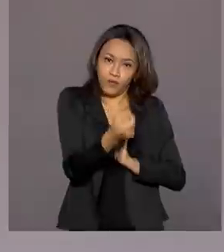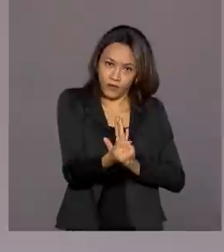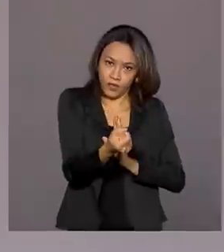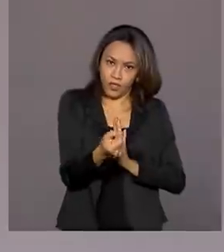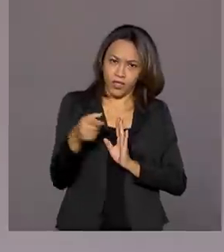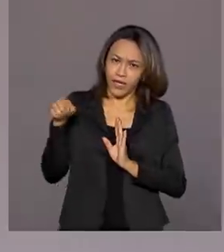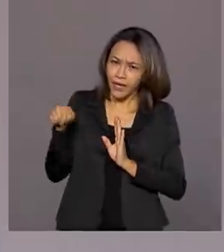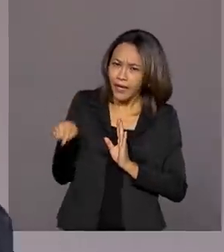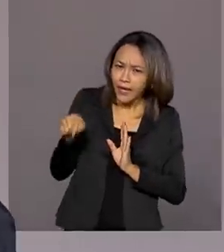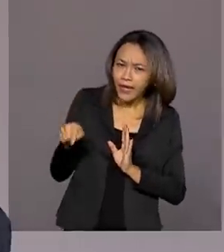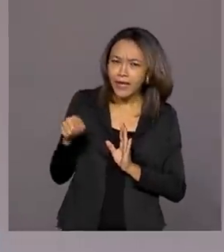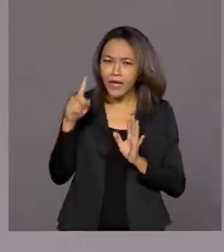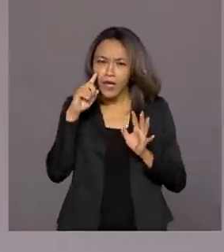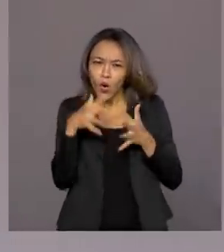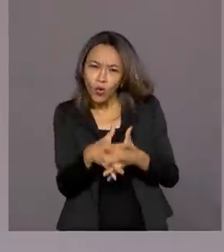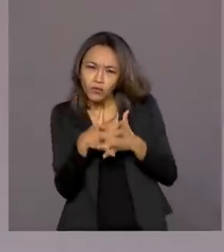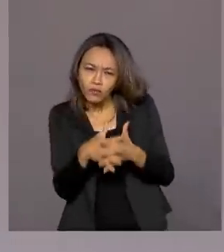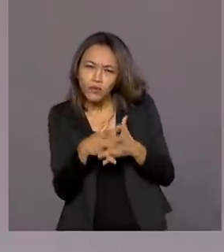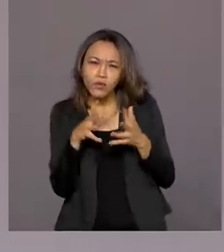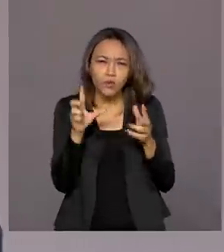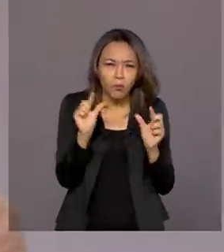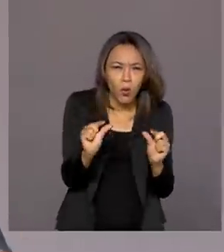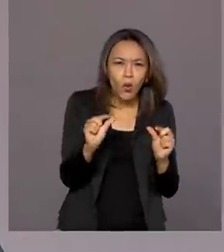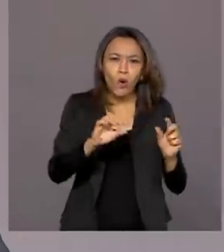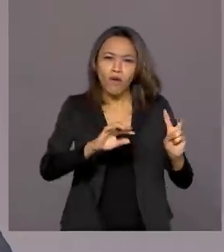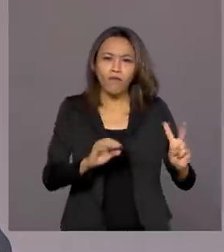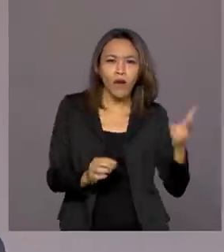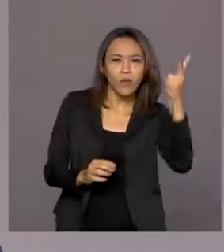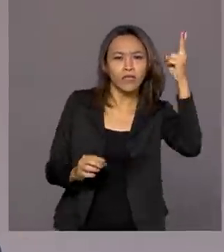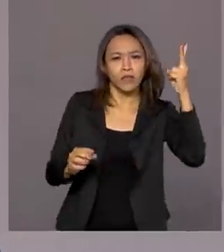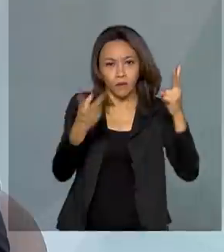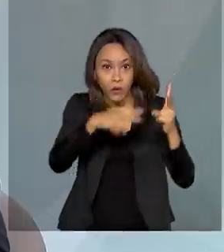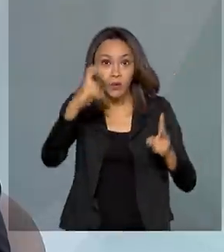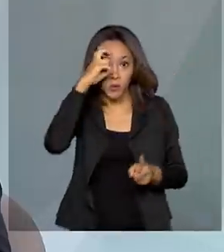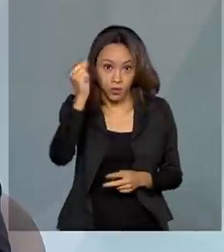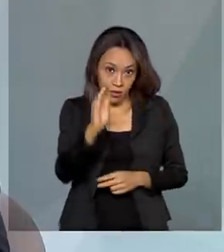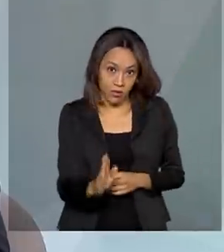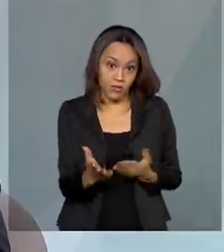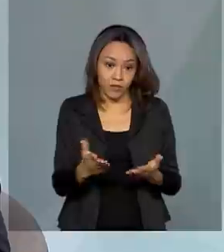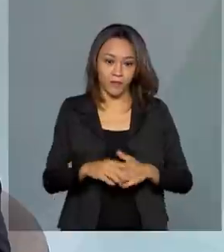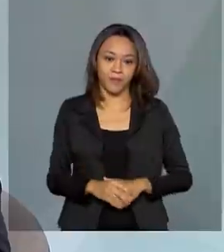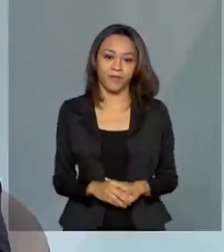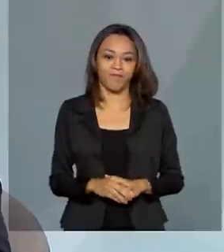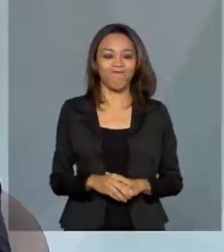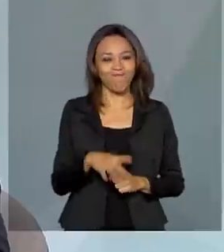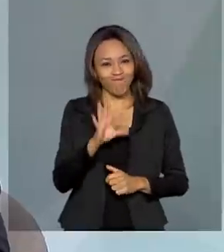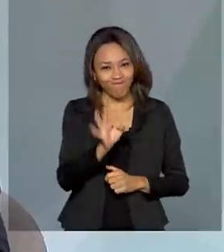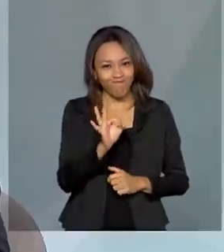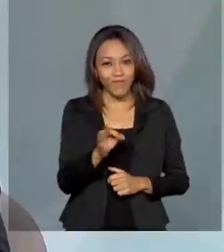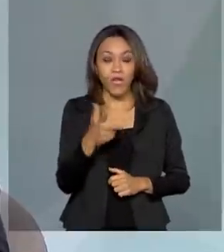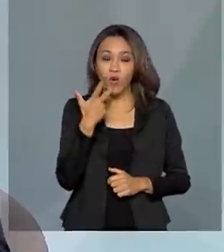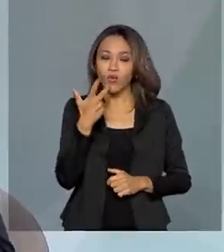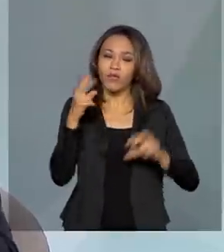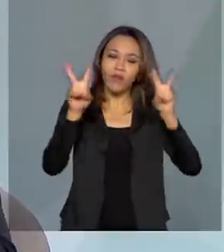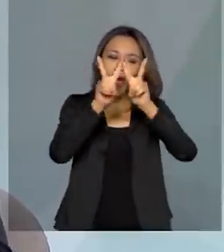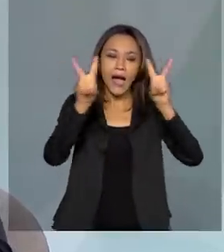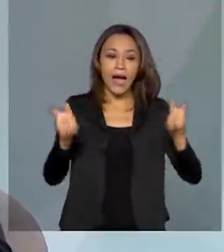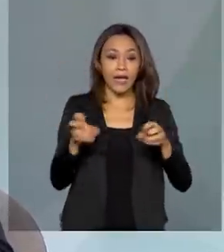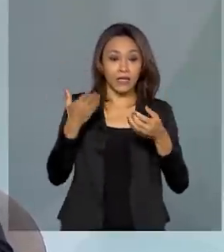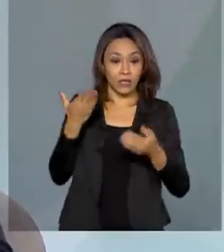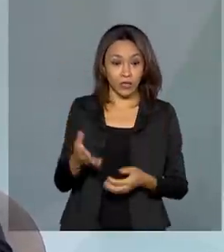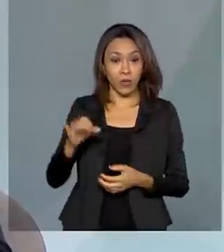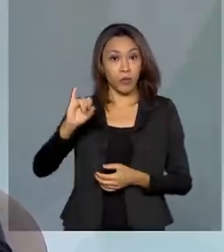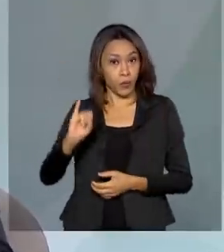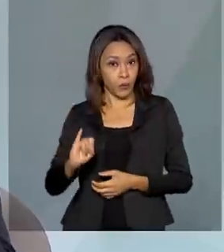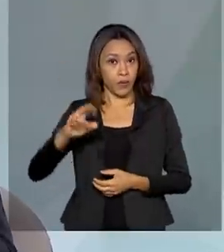se confunde um pouco com a própria valorização da cultura brasileira? Com certeza, Paulo. Quando a gente fala de IFAM, a gente não pode